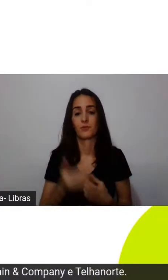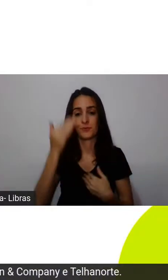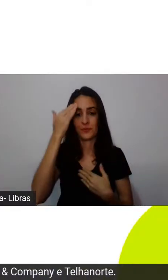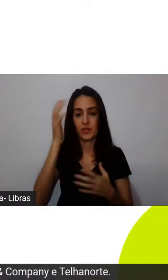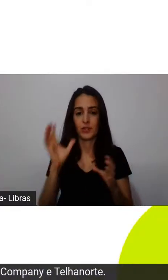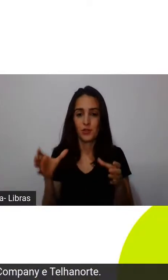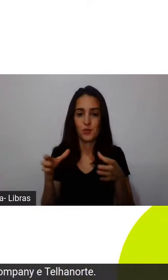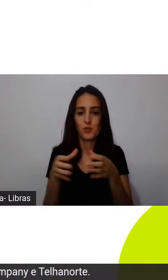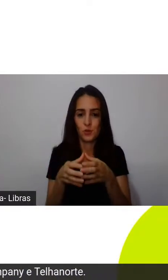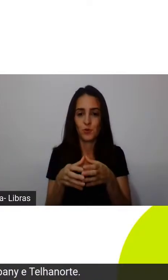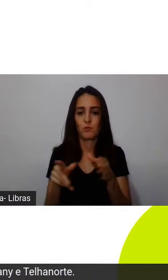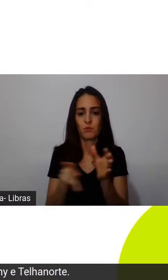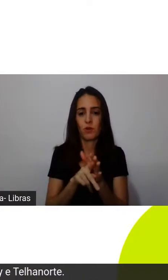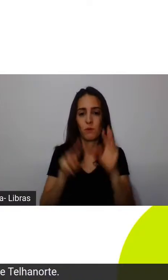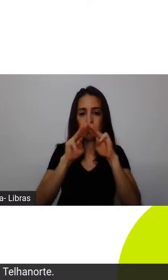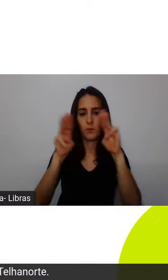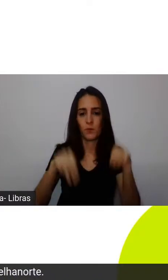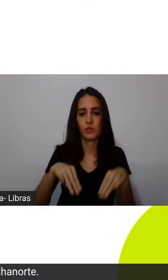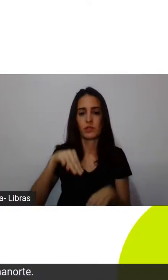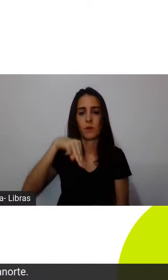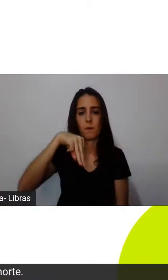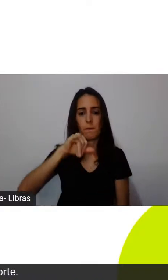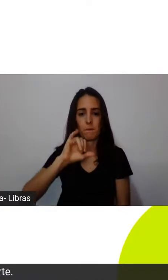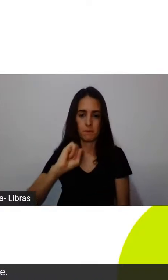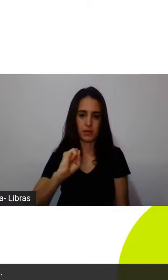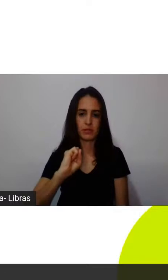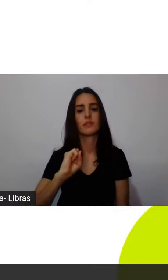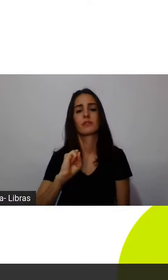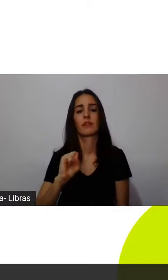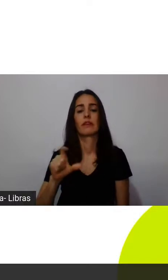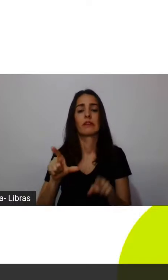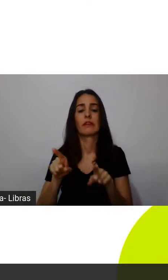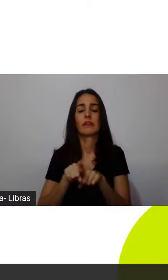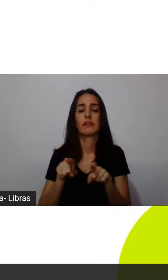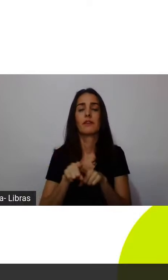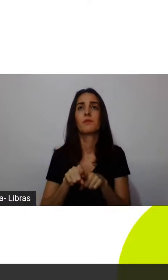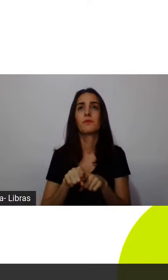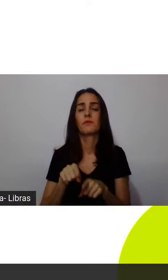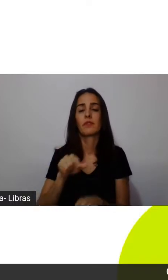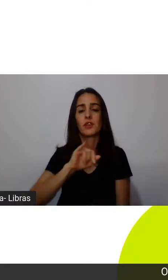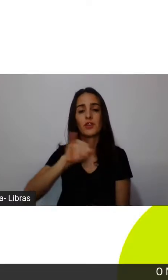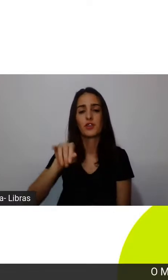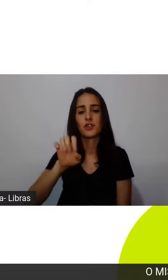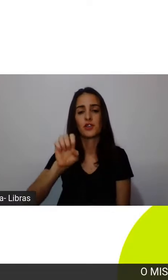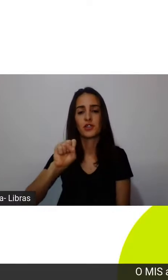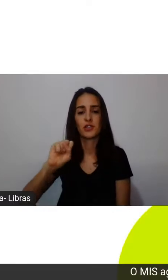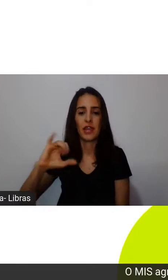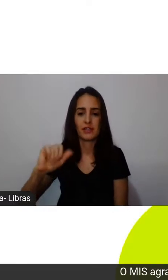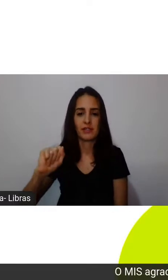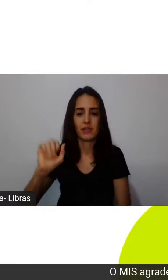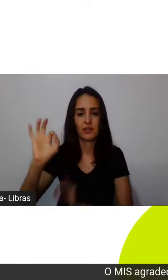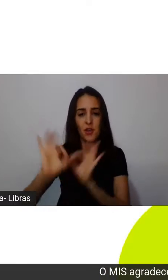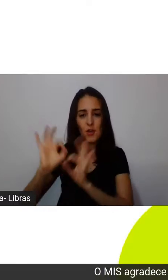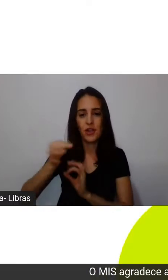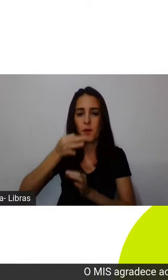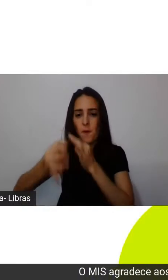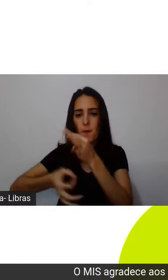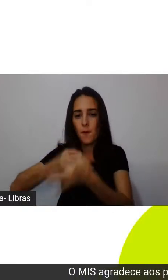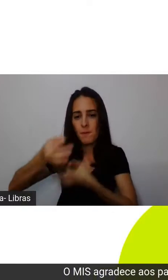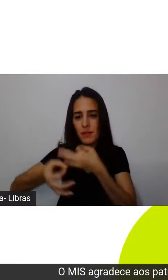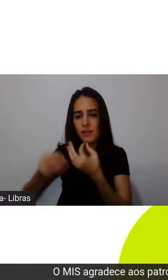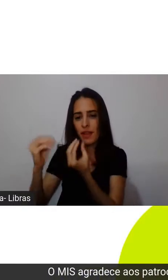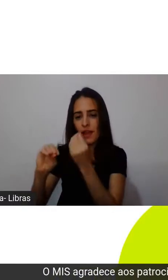equipe do MIS, a gente tem a Jéssica que me ajuda a peneirar as perguntas, comentários aí da